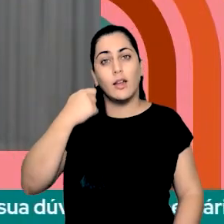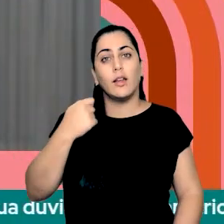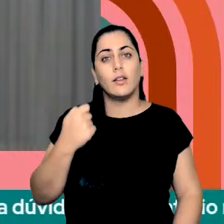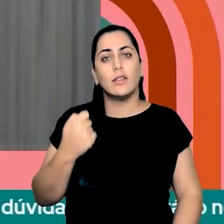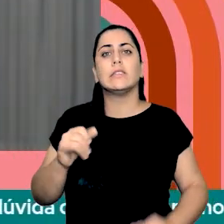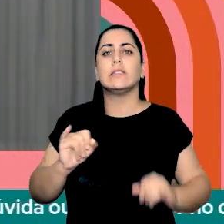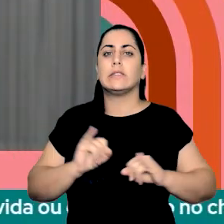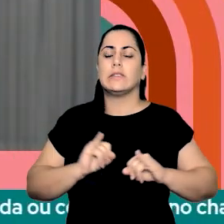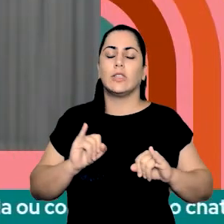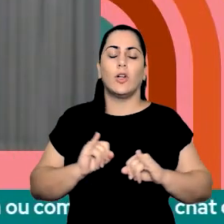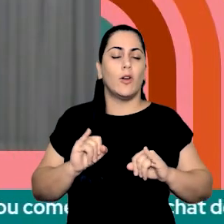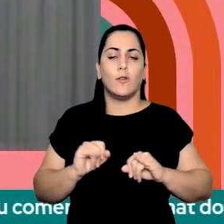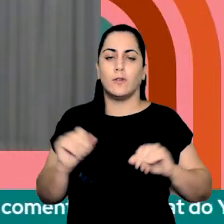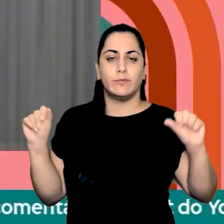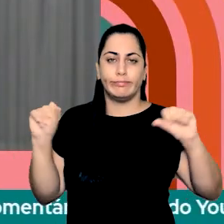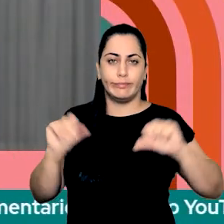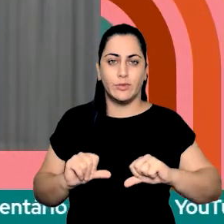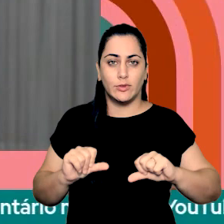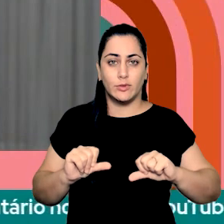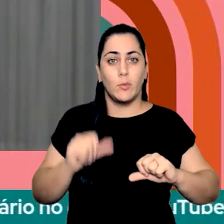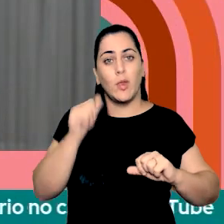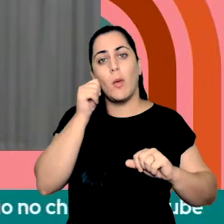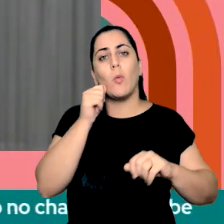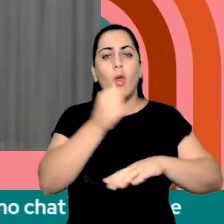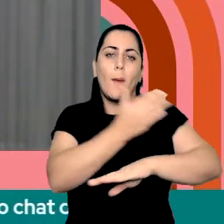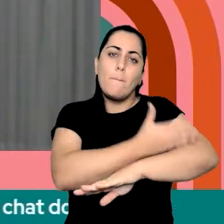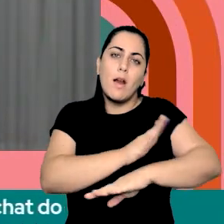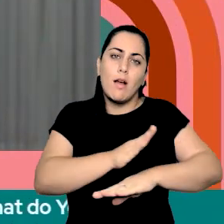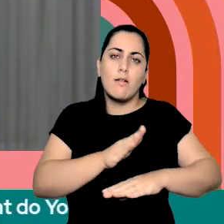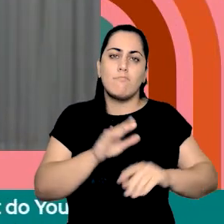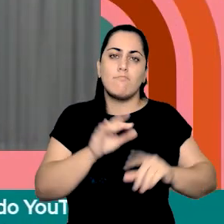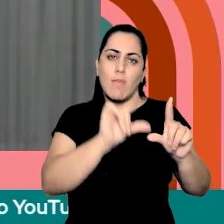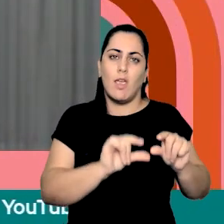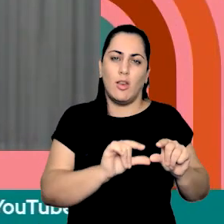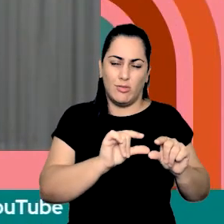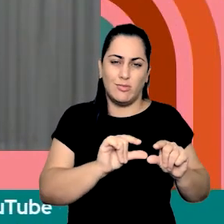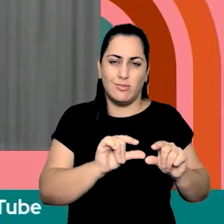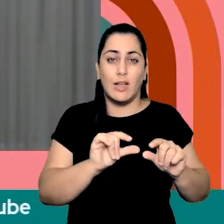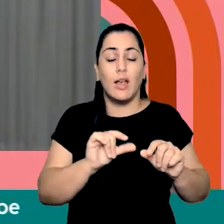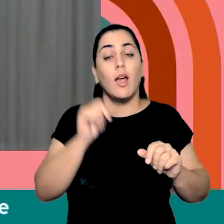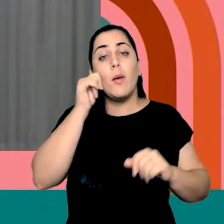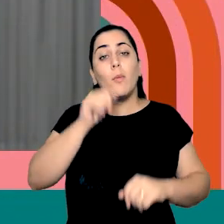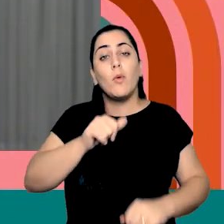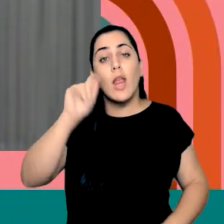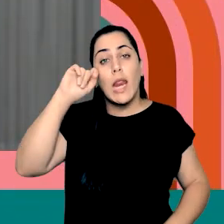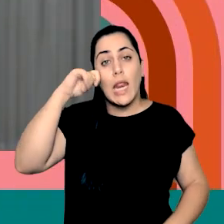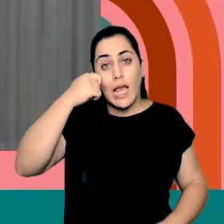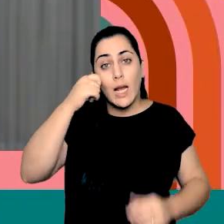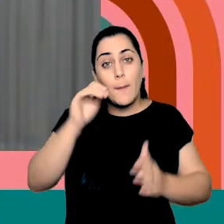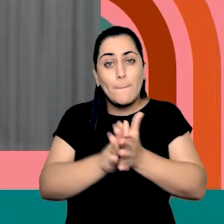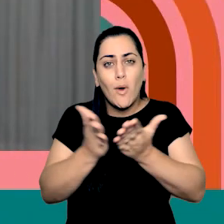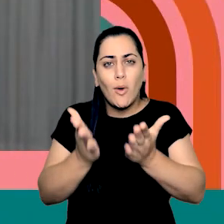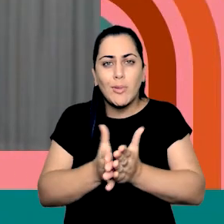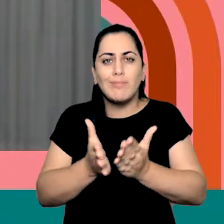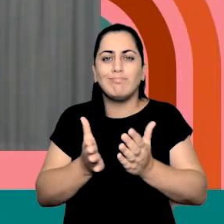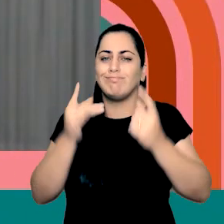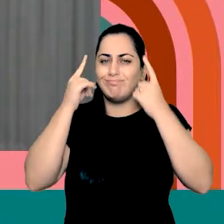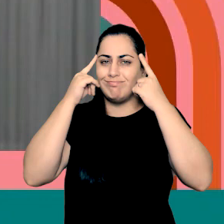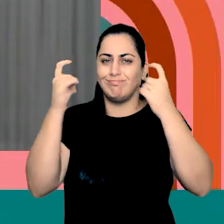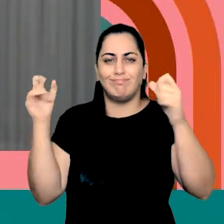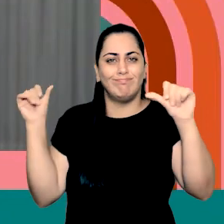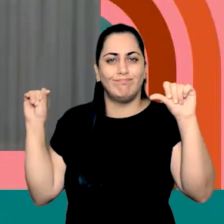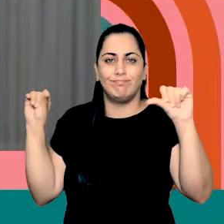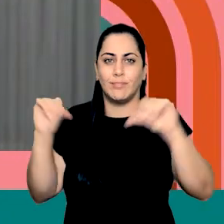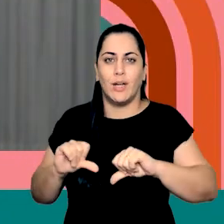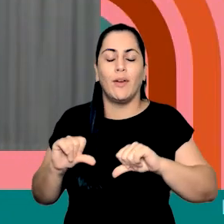sofre mais violência do que a mulher branca, e a mulher negra pobre, mais violência ainda. Então, é importante